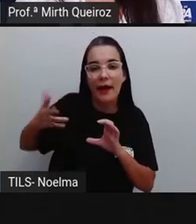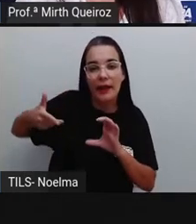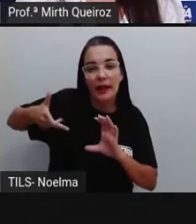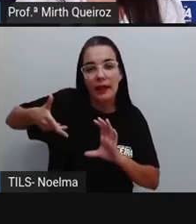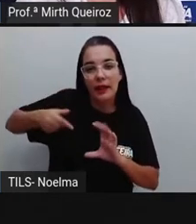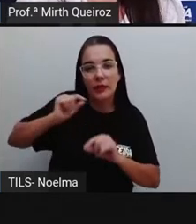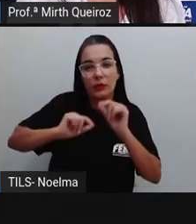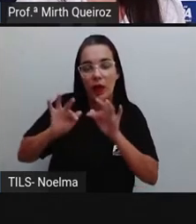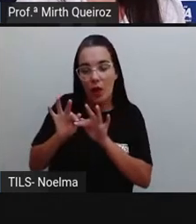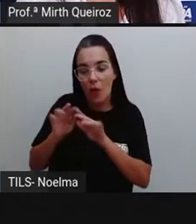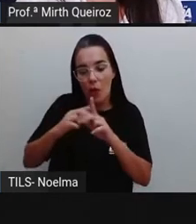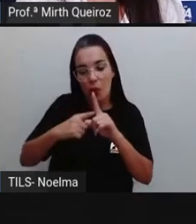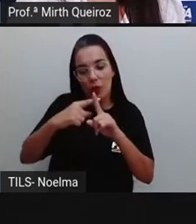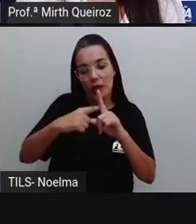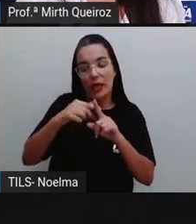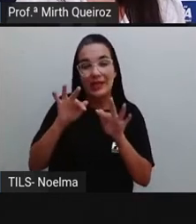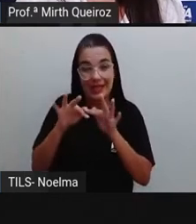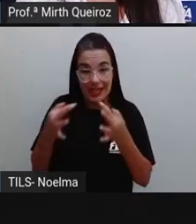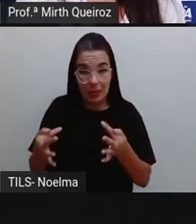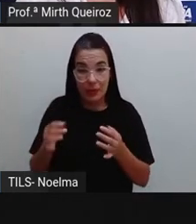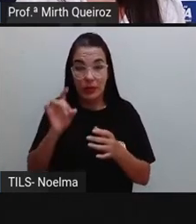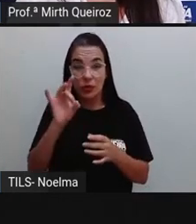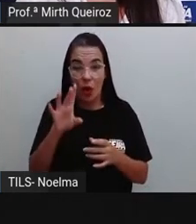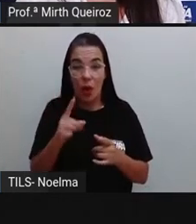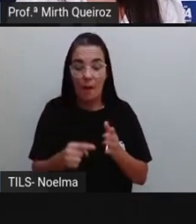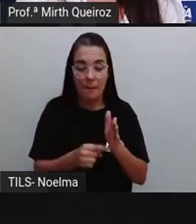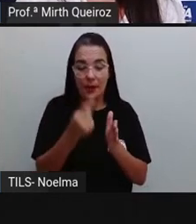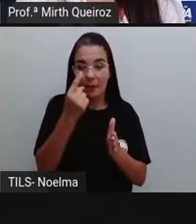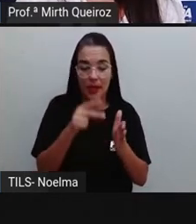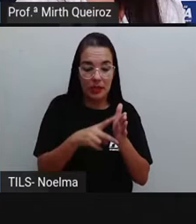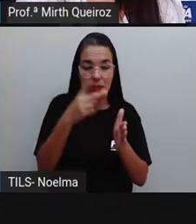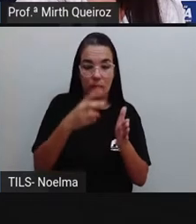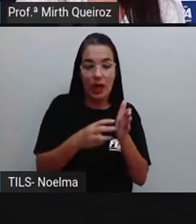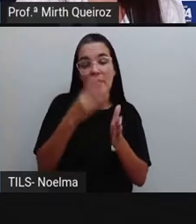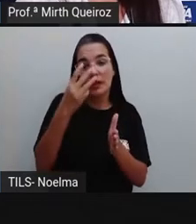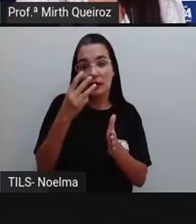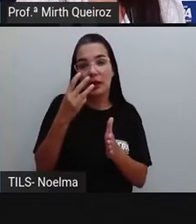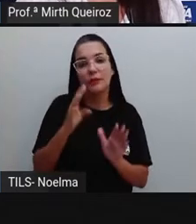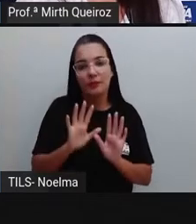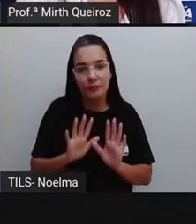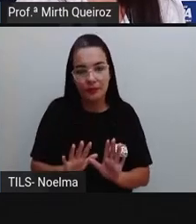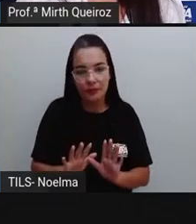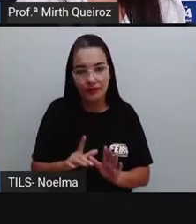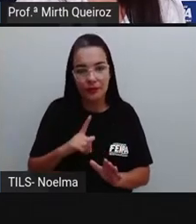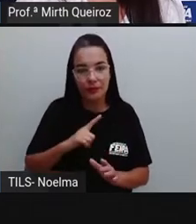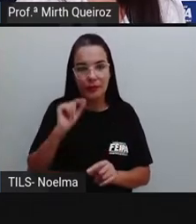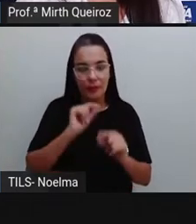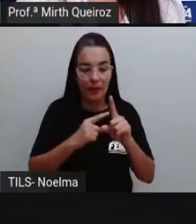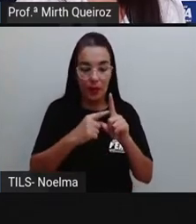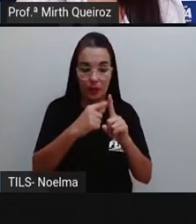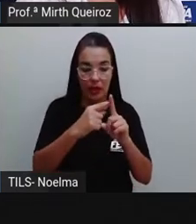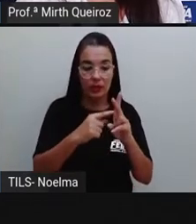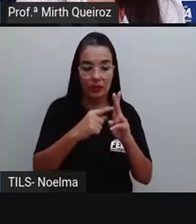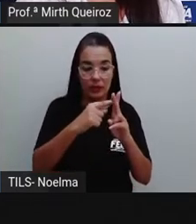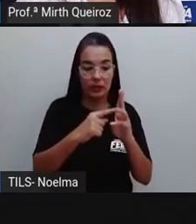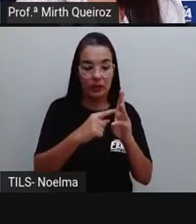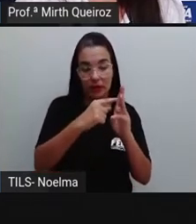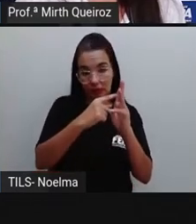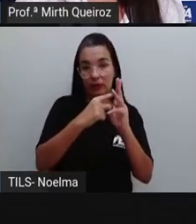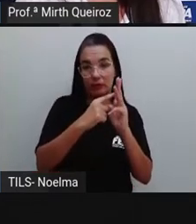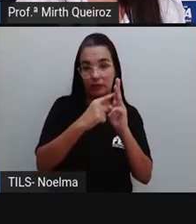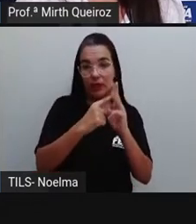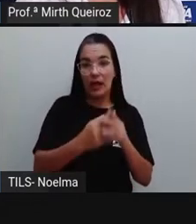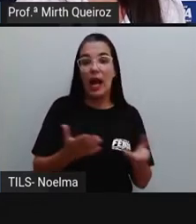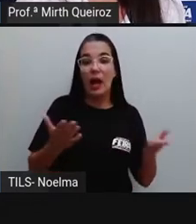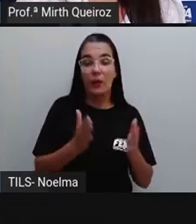simples, fica somente aí a primeira ordem, segunda ordem, terceira ordem, onde nós vamos ter unidade, dezena e centena.